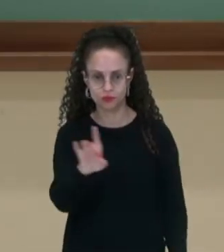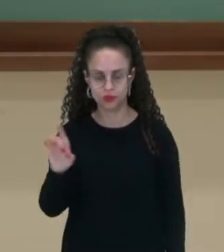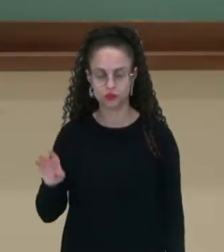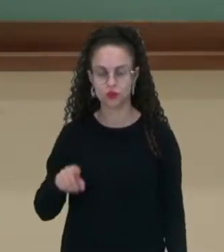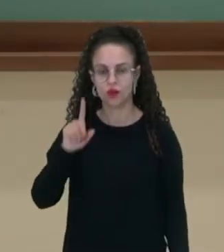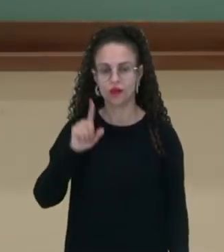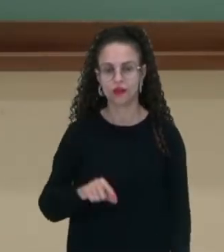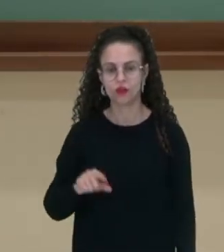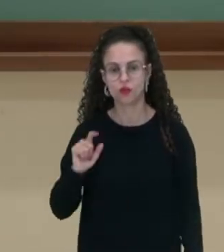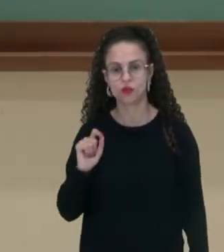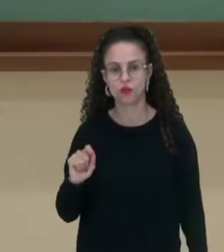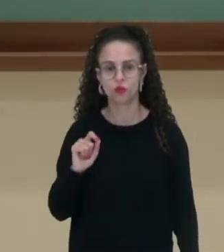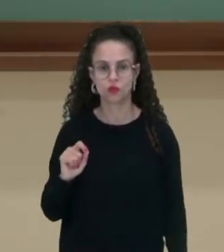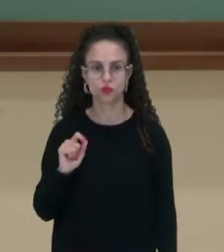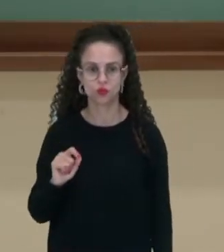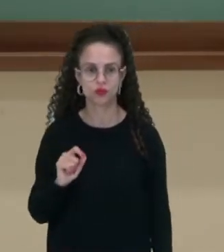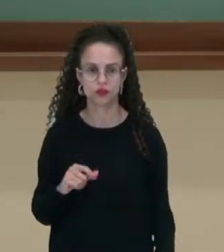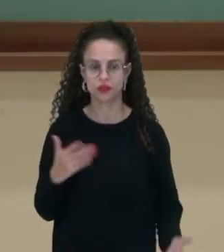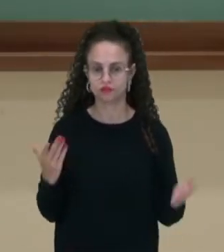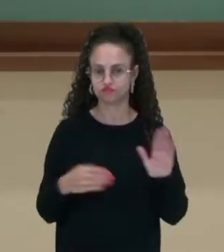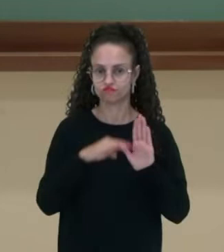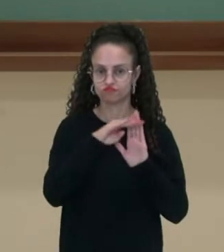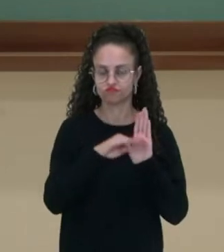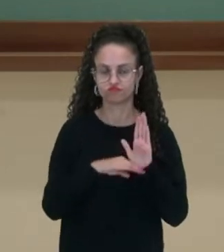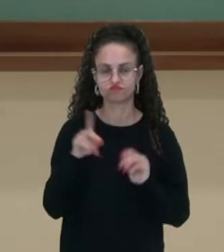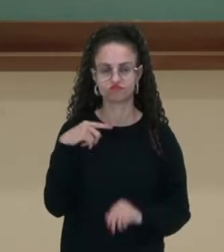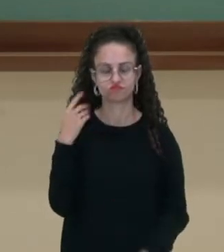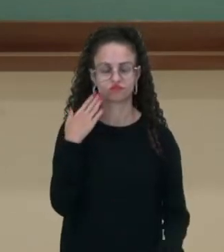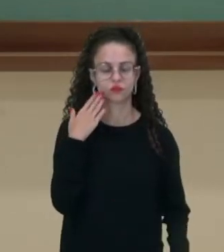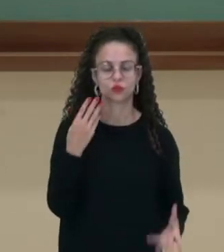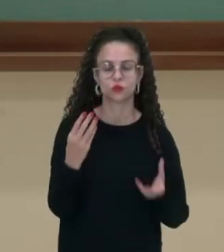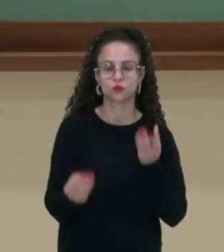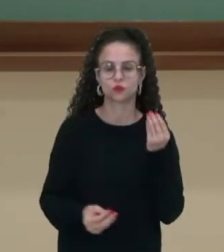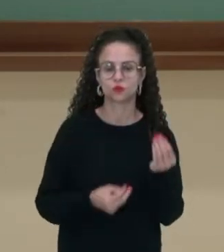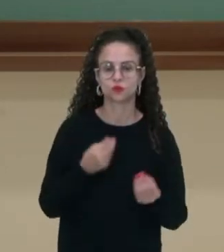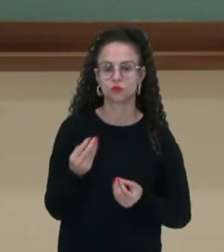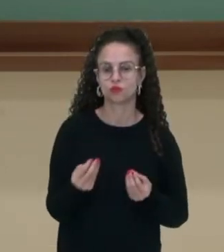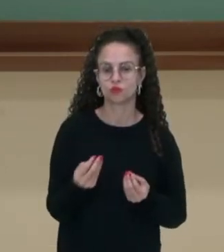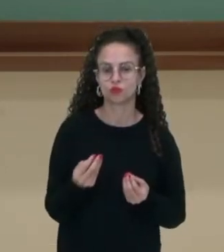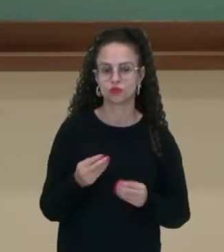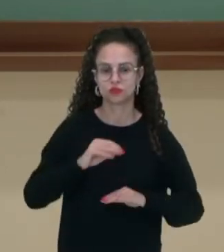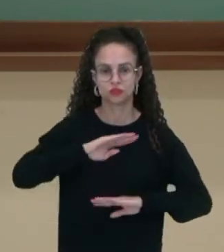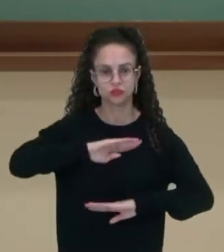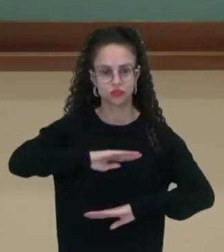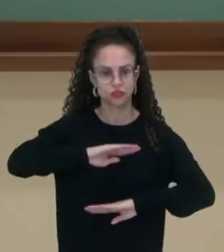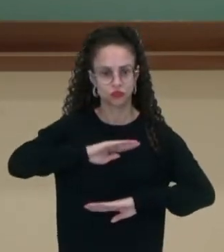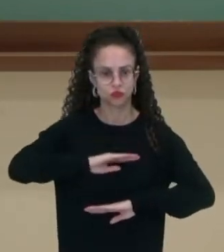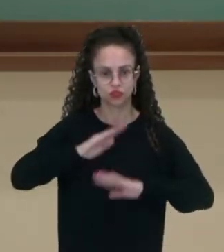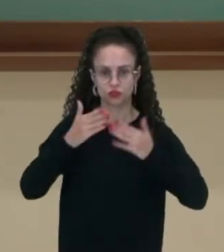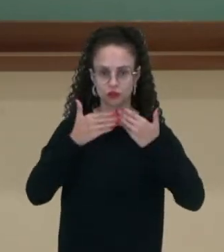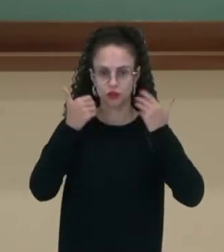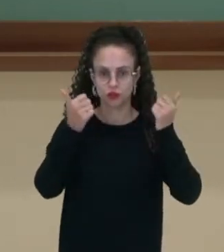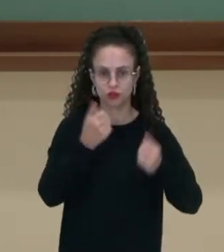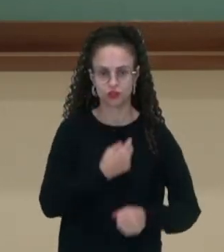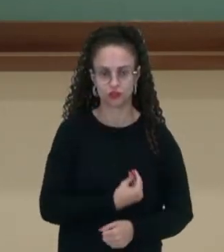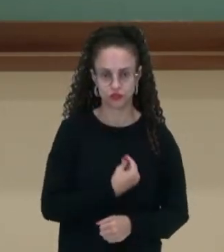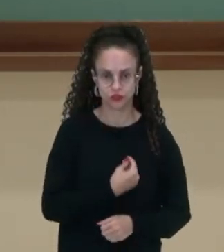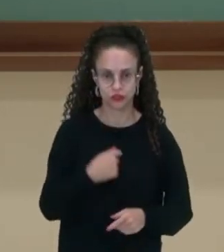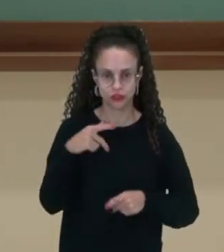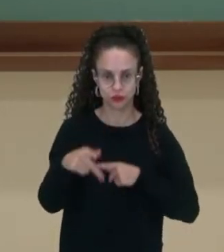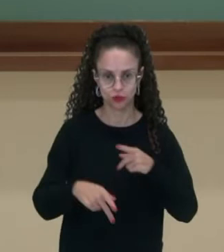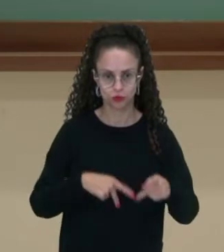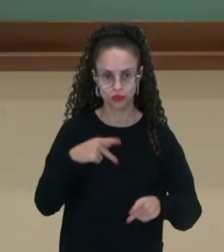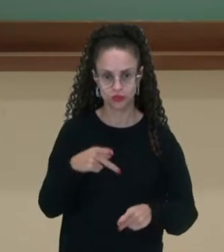é um parâmetro, né? Para a gente saber como é que está a situação aí de melhoria de vida de uma população.